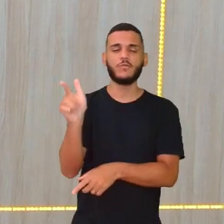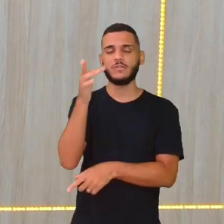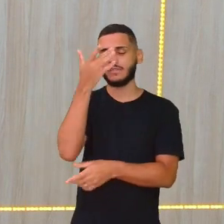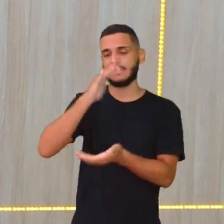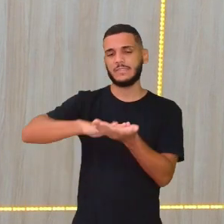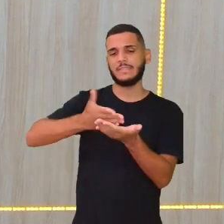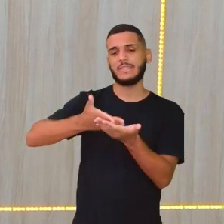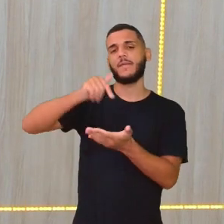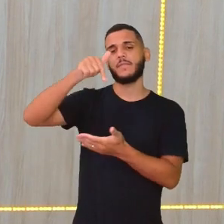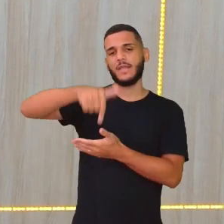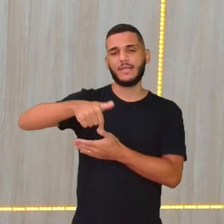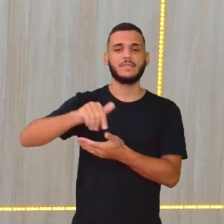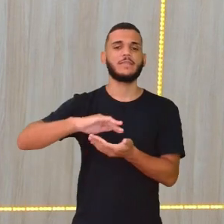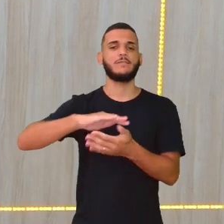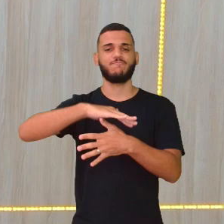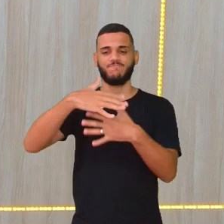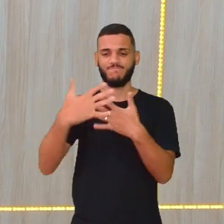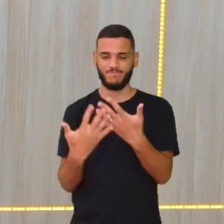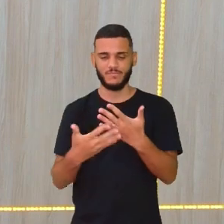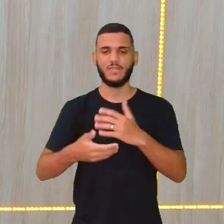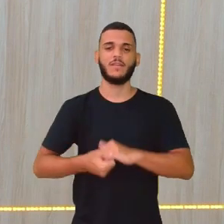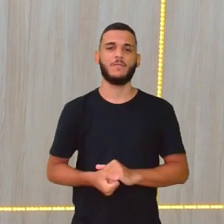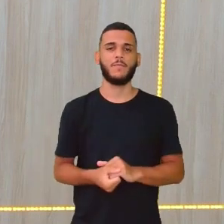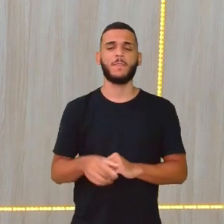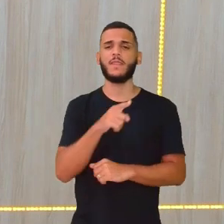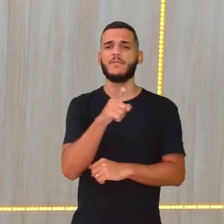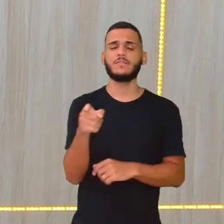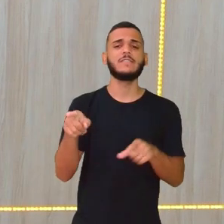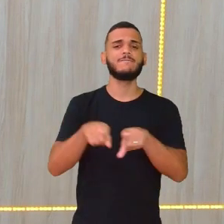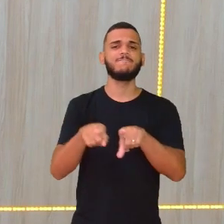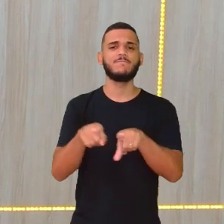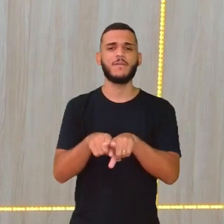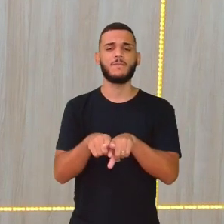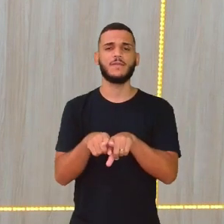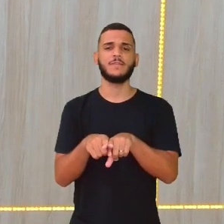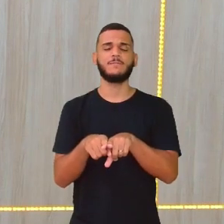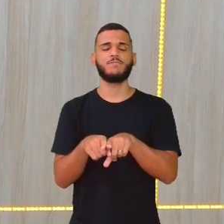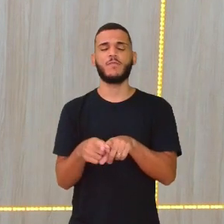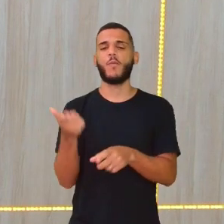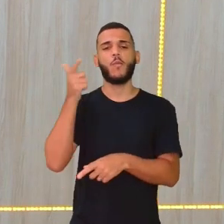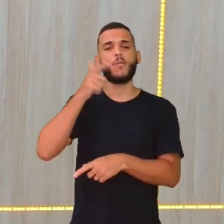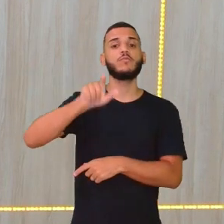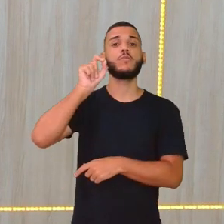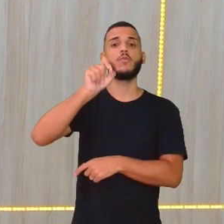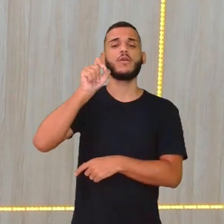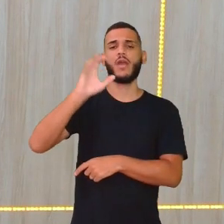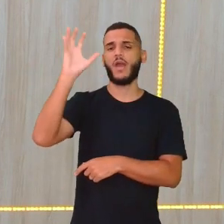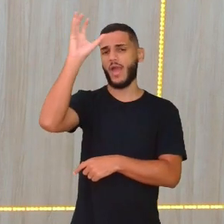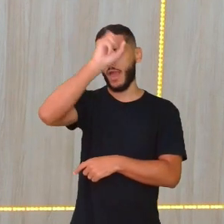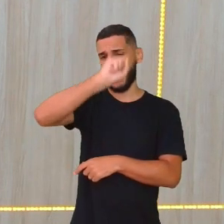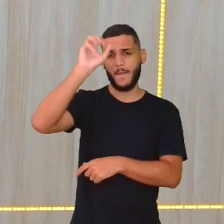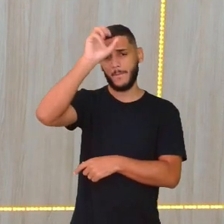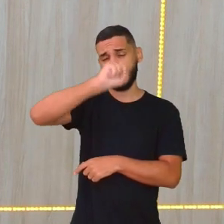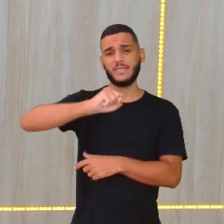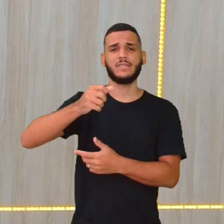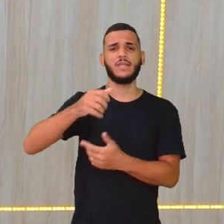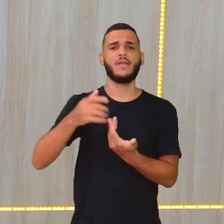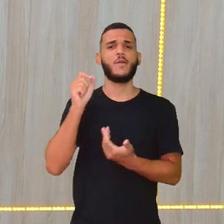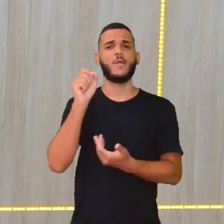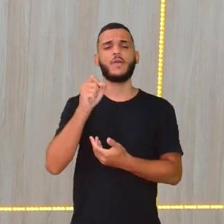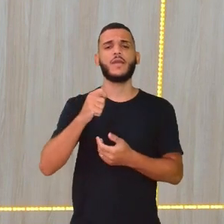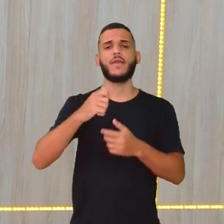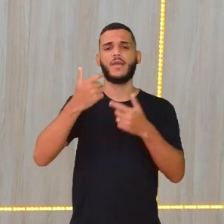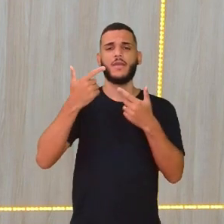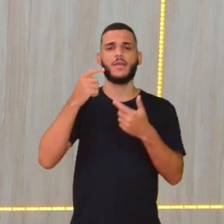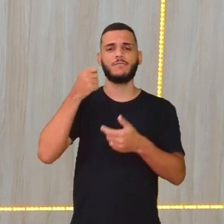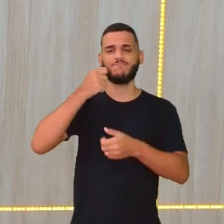intérpretes que fazem essa tradução, né? Para que vocês também consigam aí aprender um pouco sobre essa